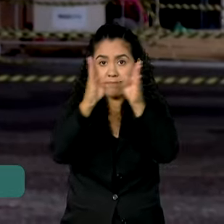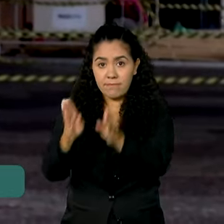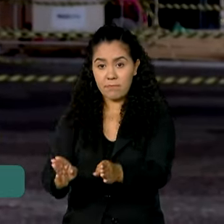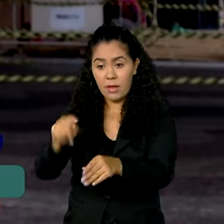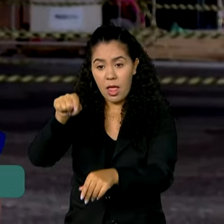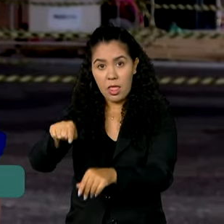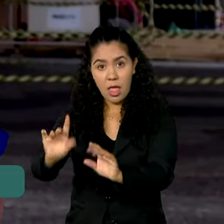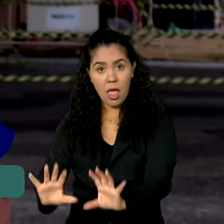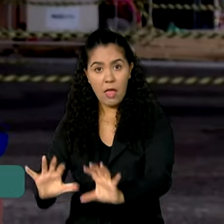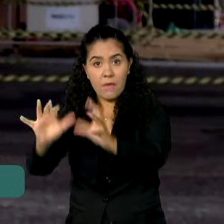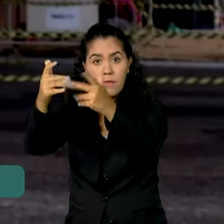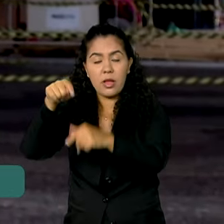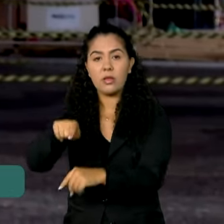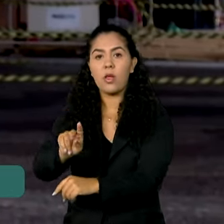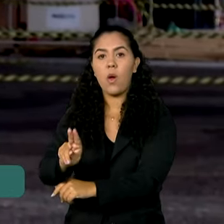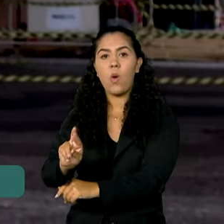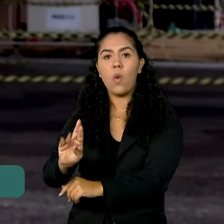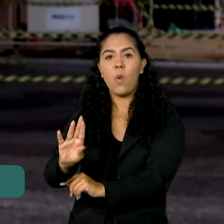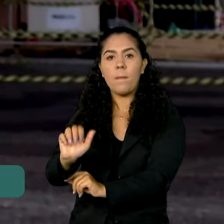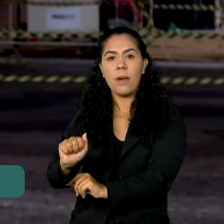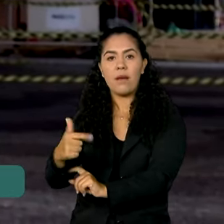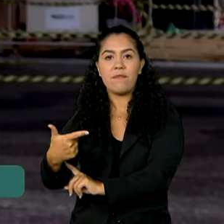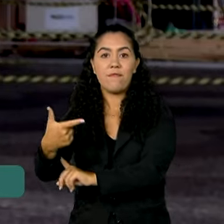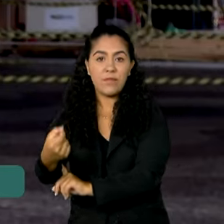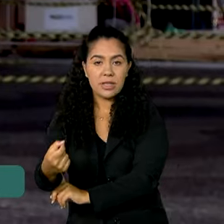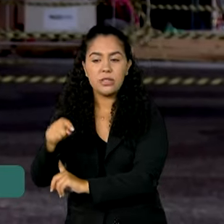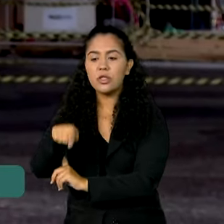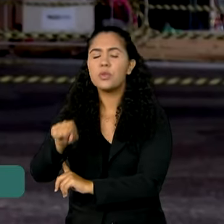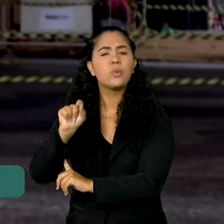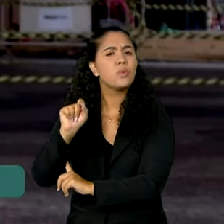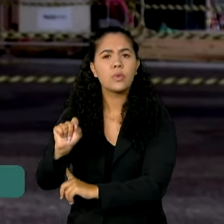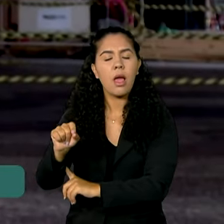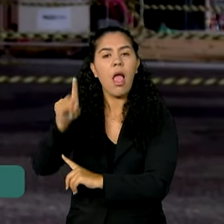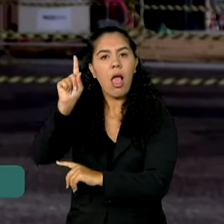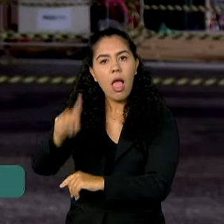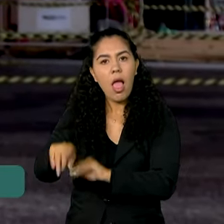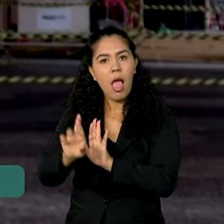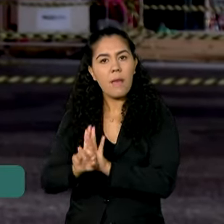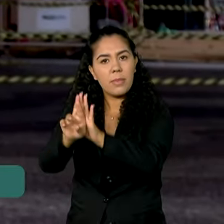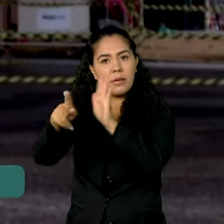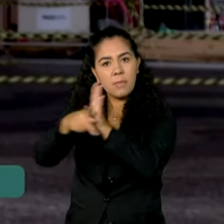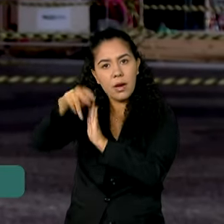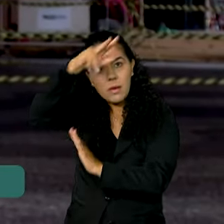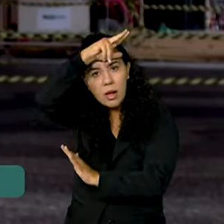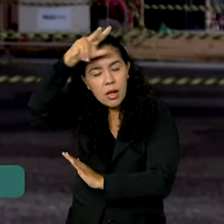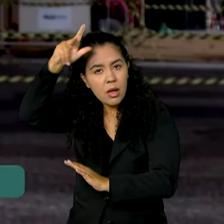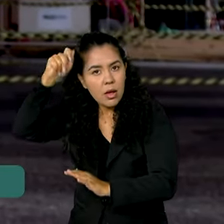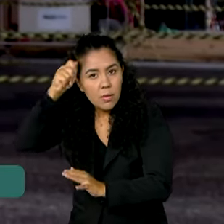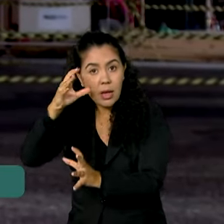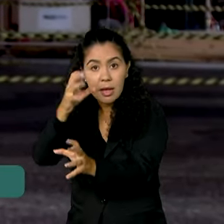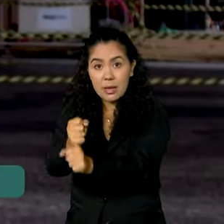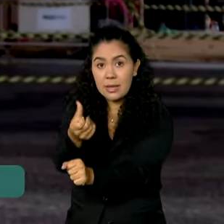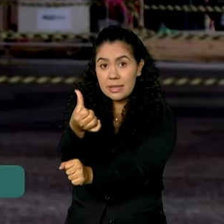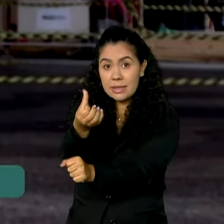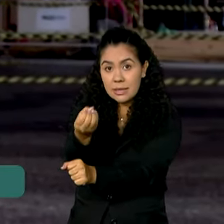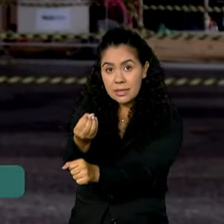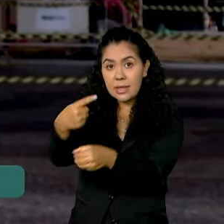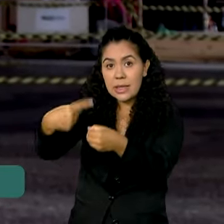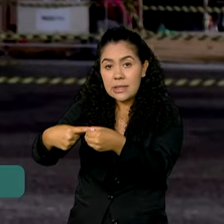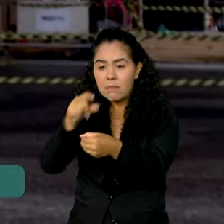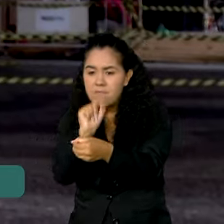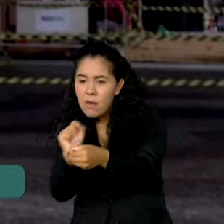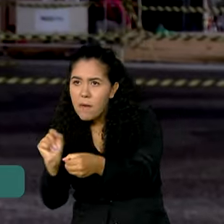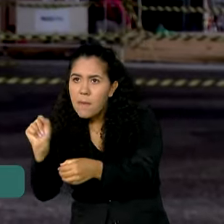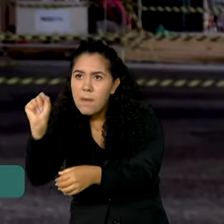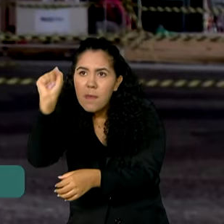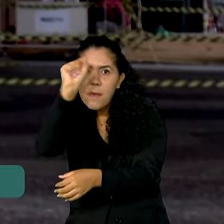ao G20 é o Urban 20, que vai reunir prefeitos e representantes de mais de 60 cidades ao redor do mundo.